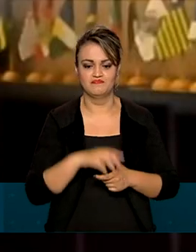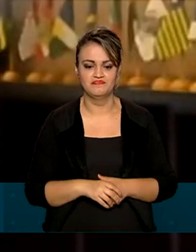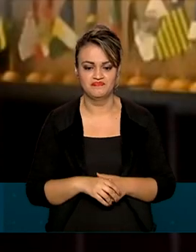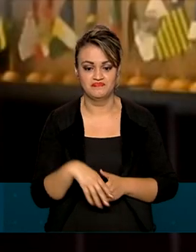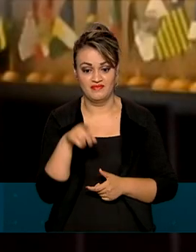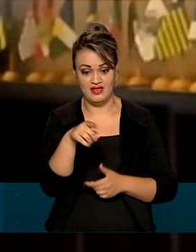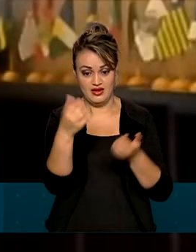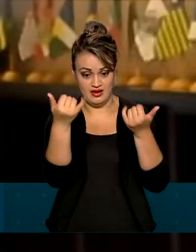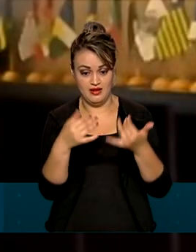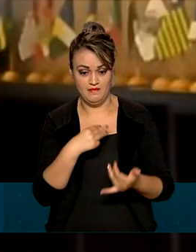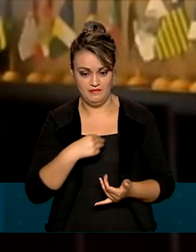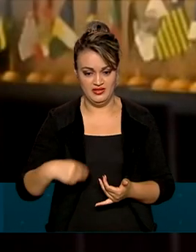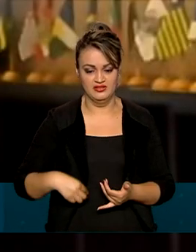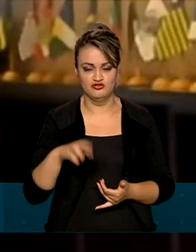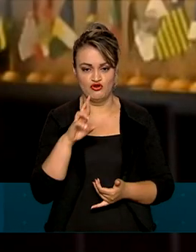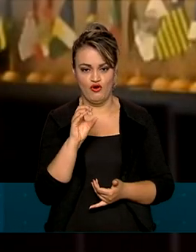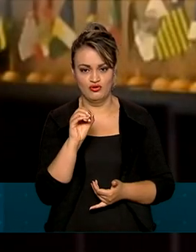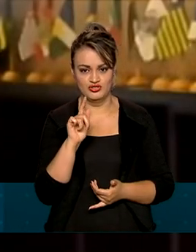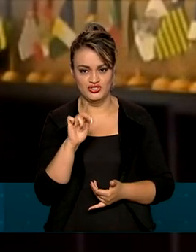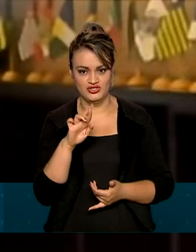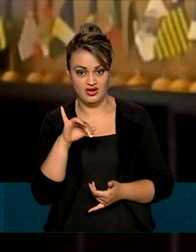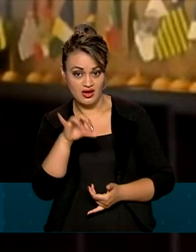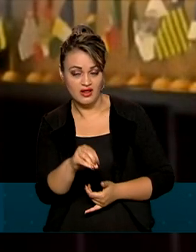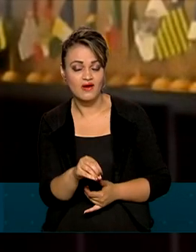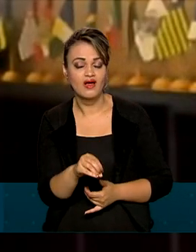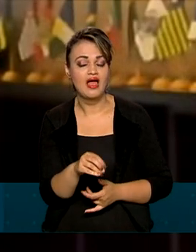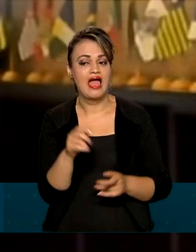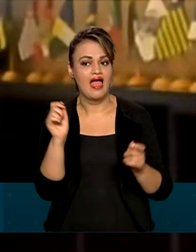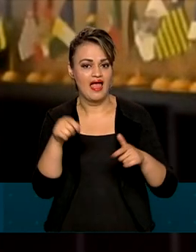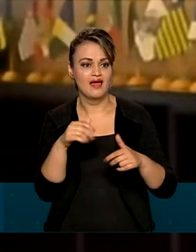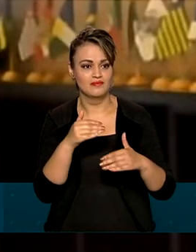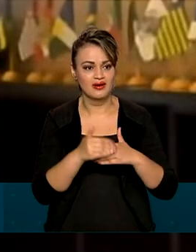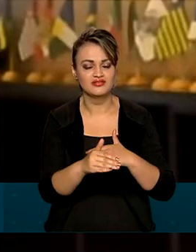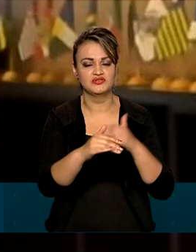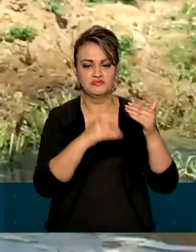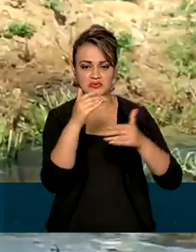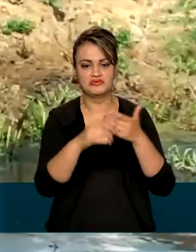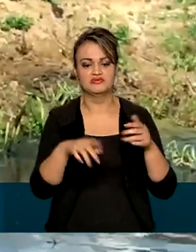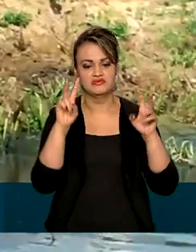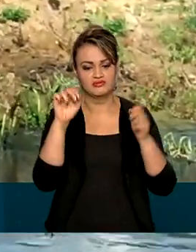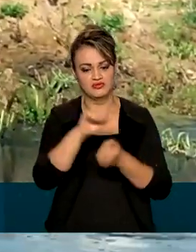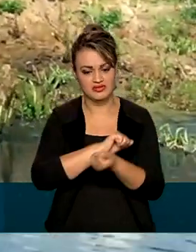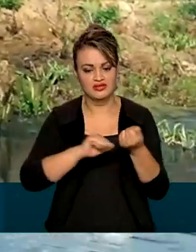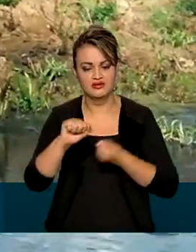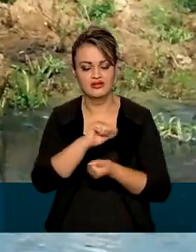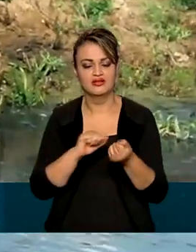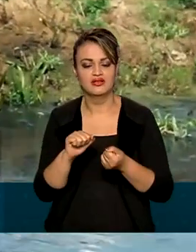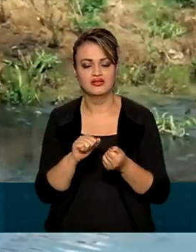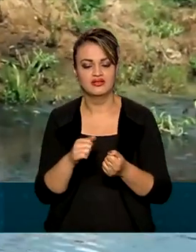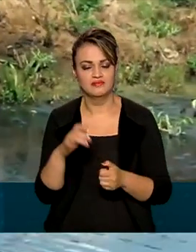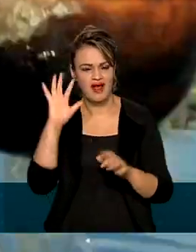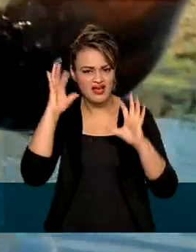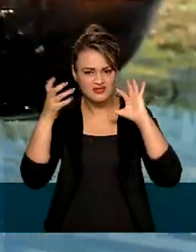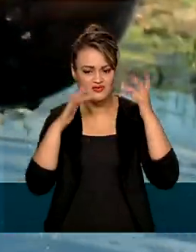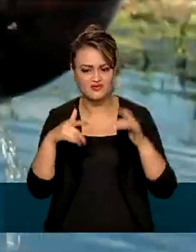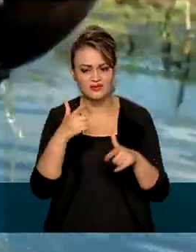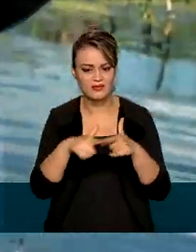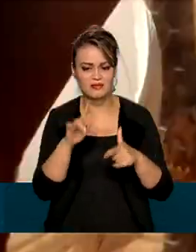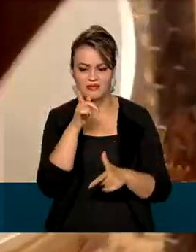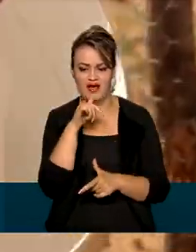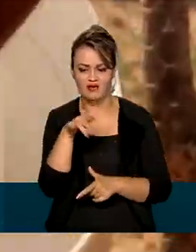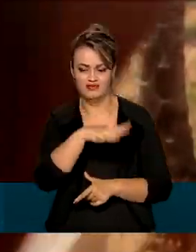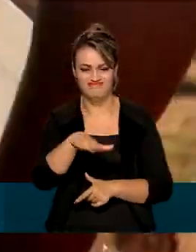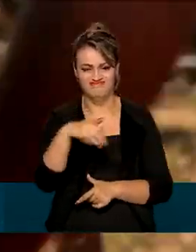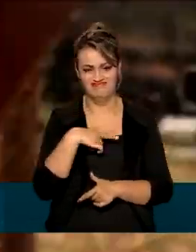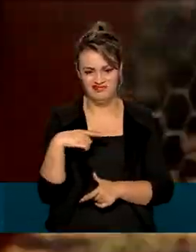Para o ministro Rogério Marinho, é mais um passo em direção à sustentabilidade e na busca pela solução hídrica do Brasil.